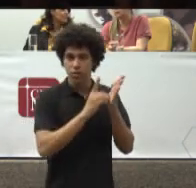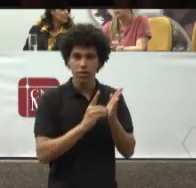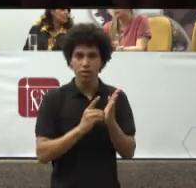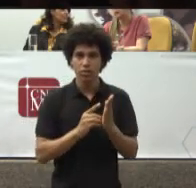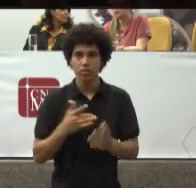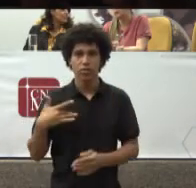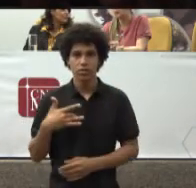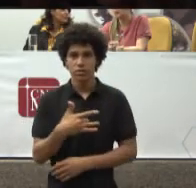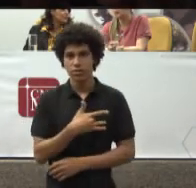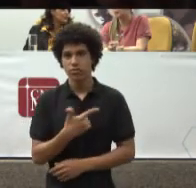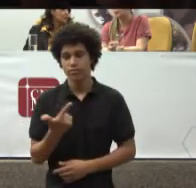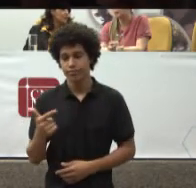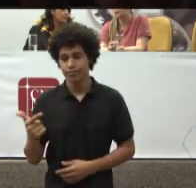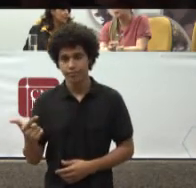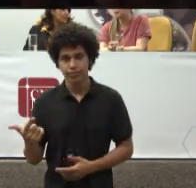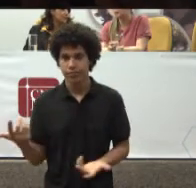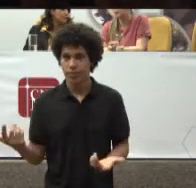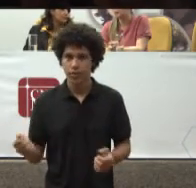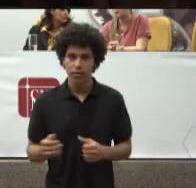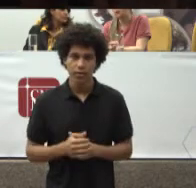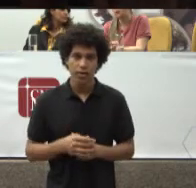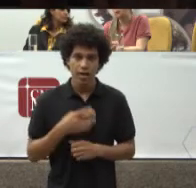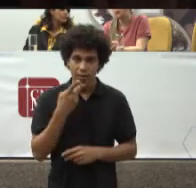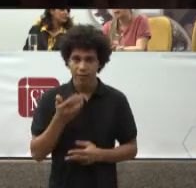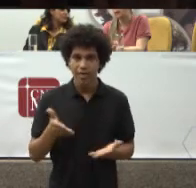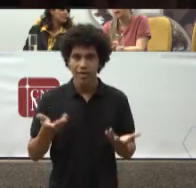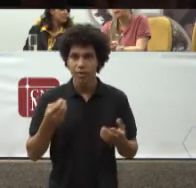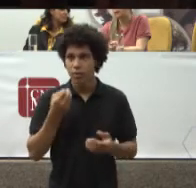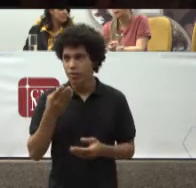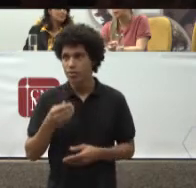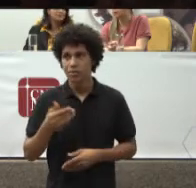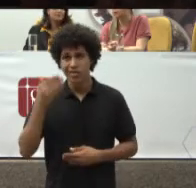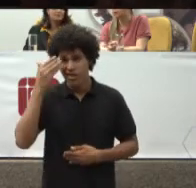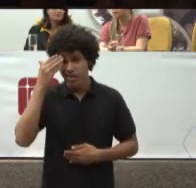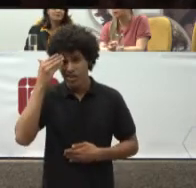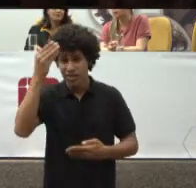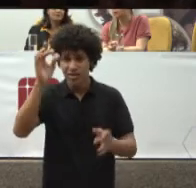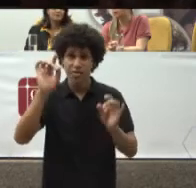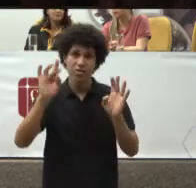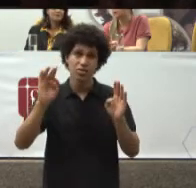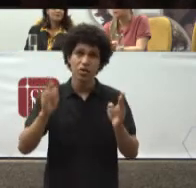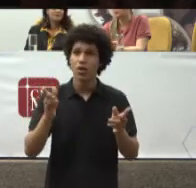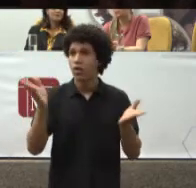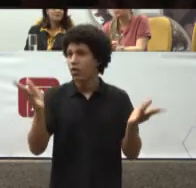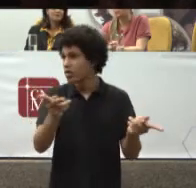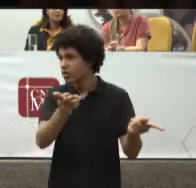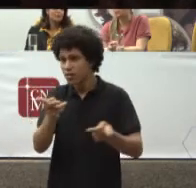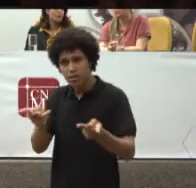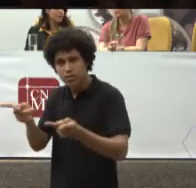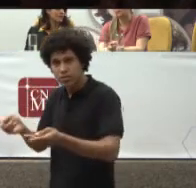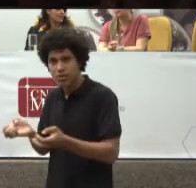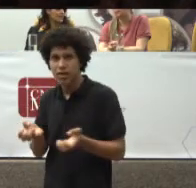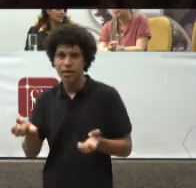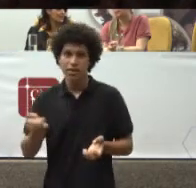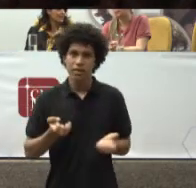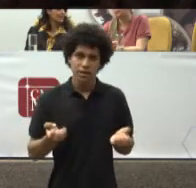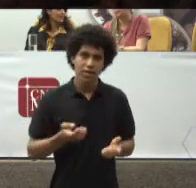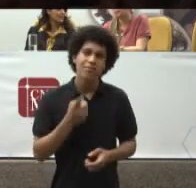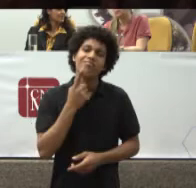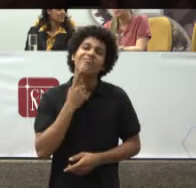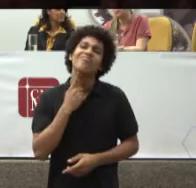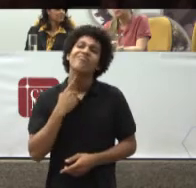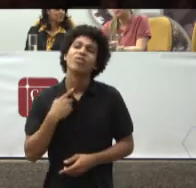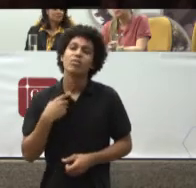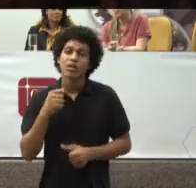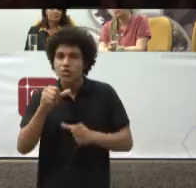Vale muito É valorizar A presença De todas E todos Que querem Fazer Esse debate Que querem